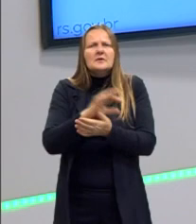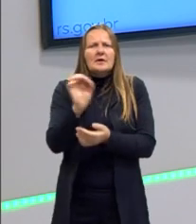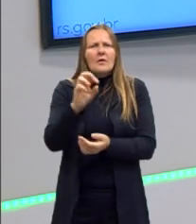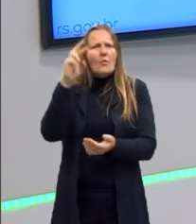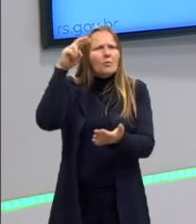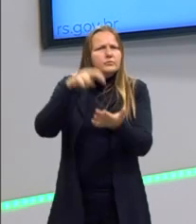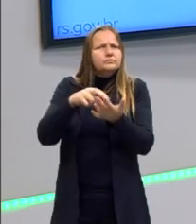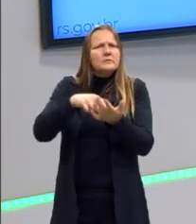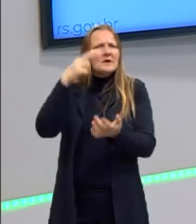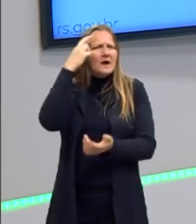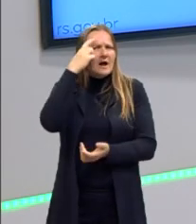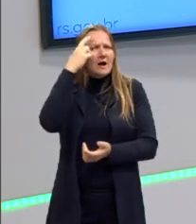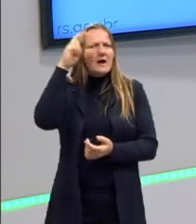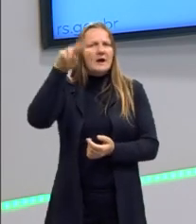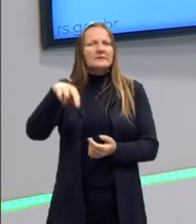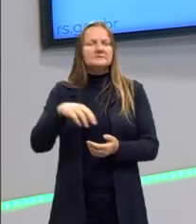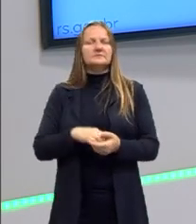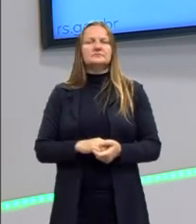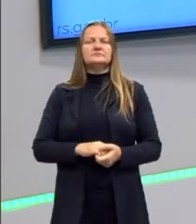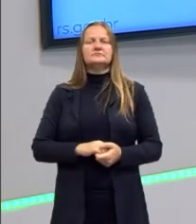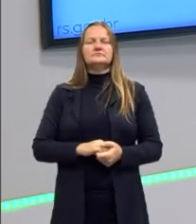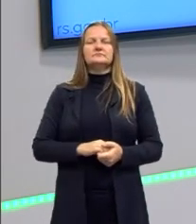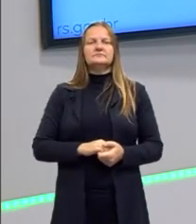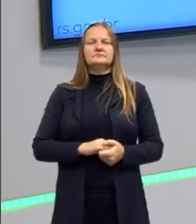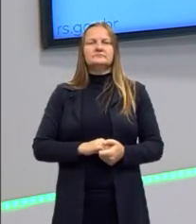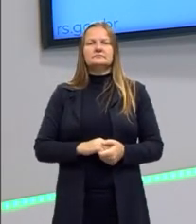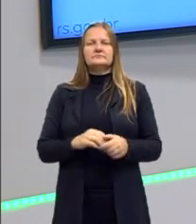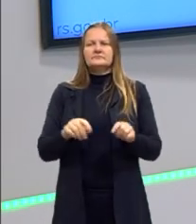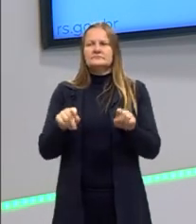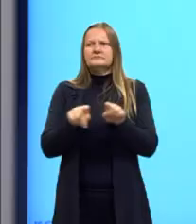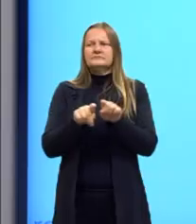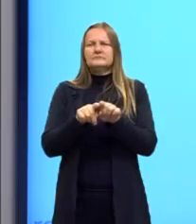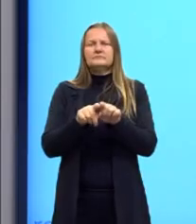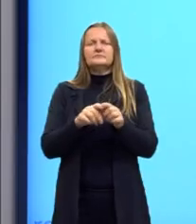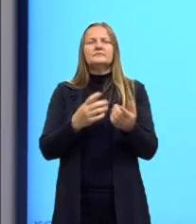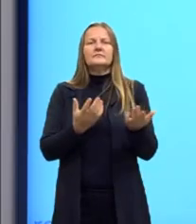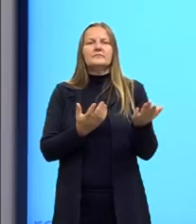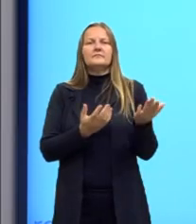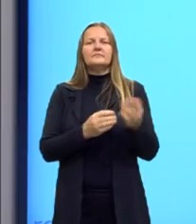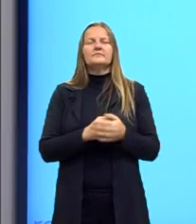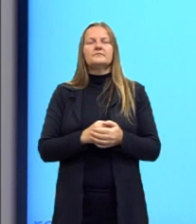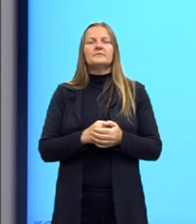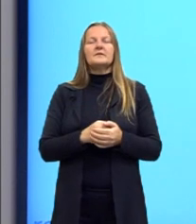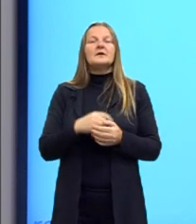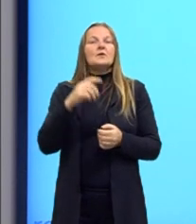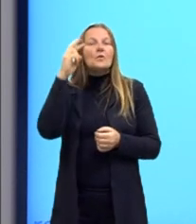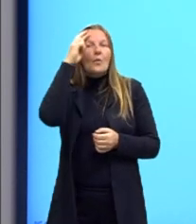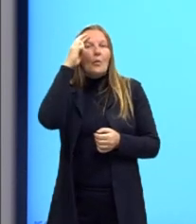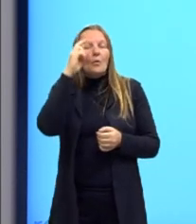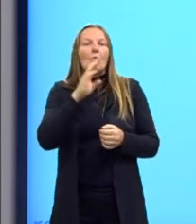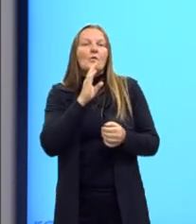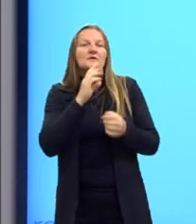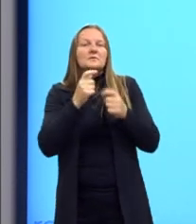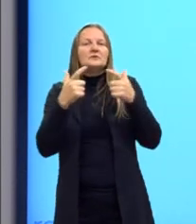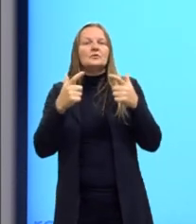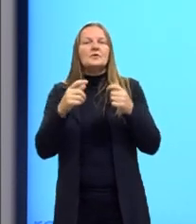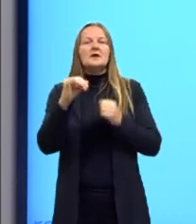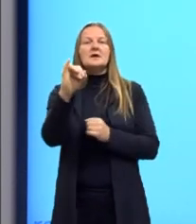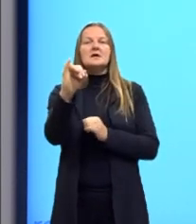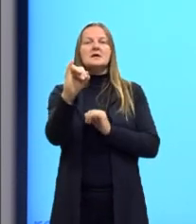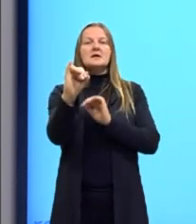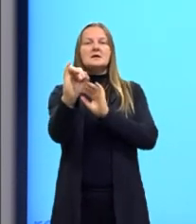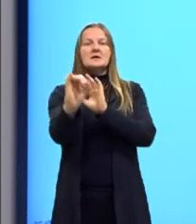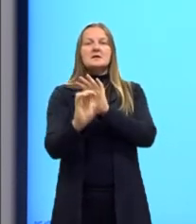o maior expoente é o Descartes, vai dizer que o conhecimento é inato, nós já